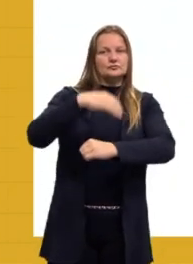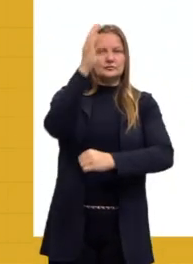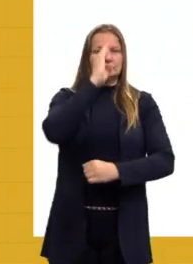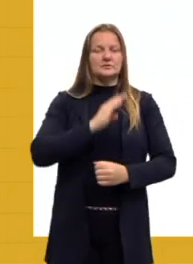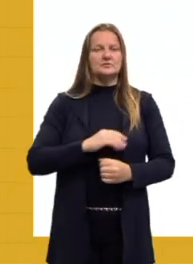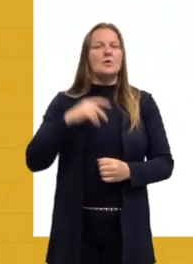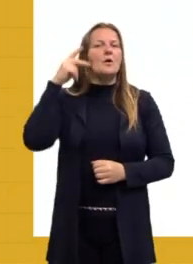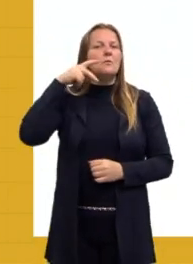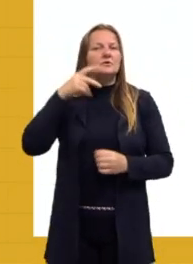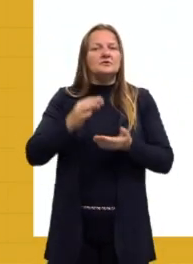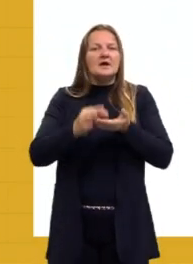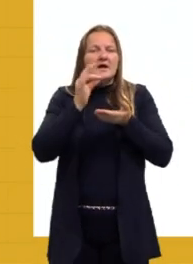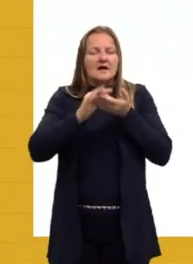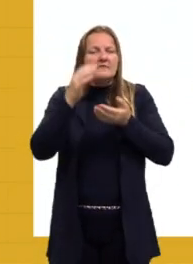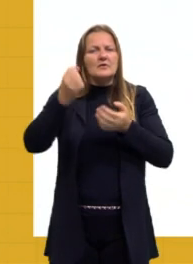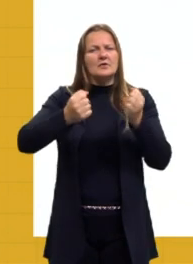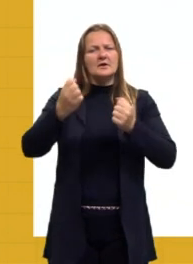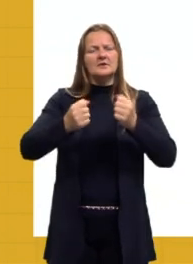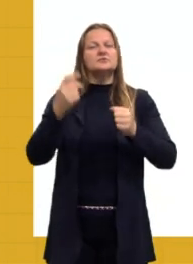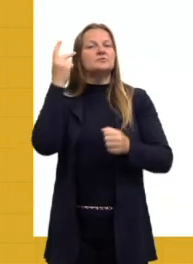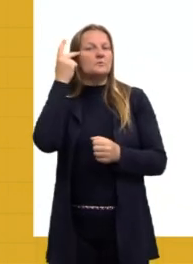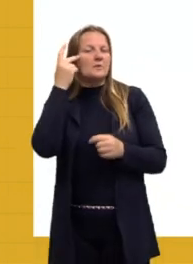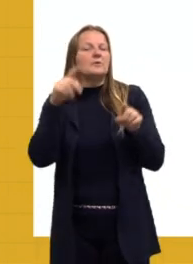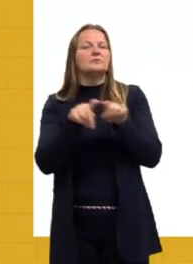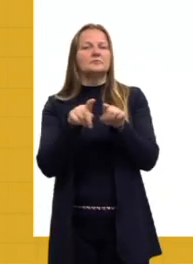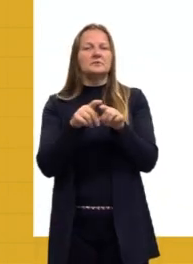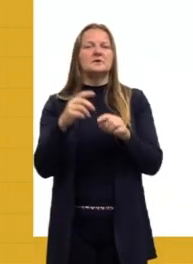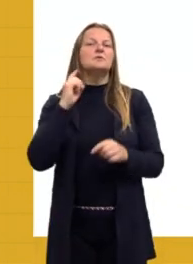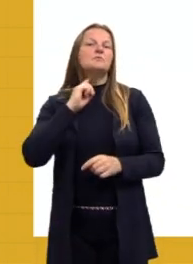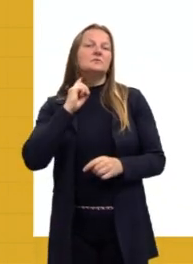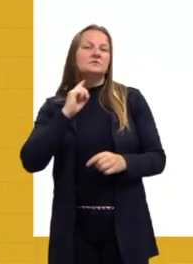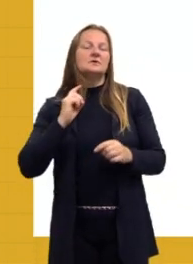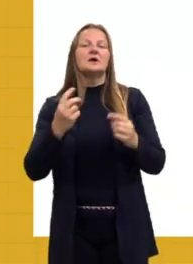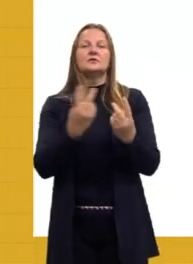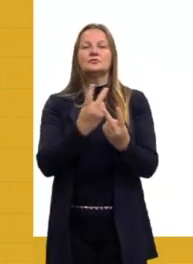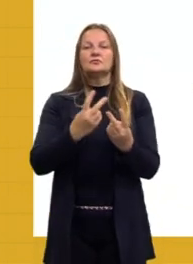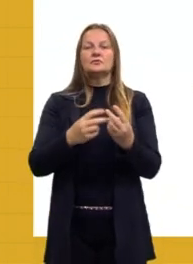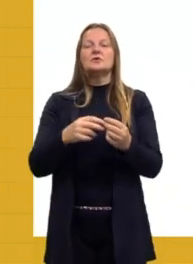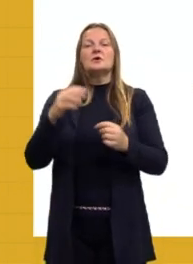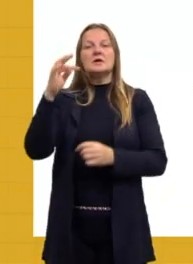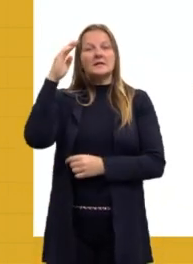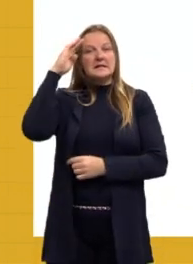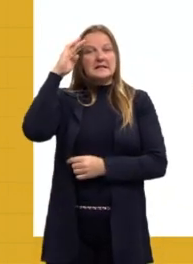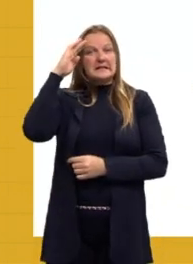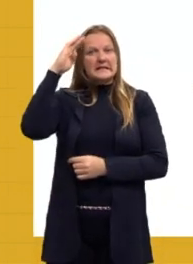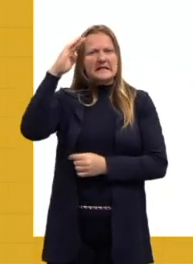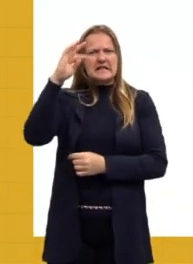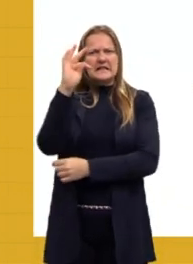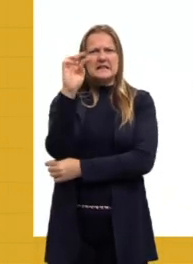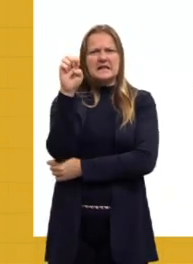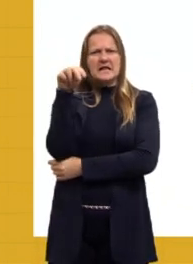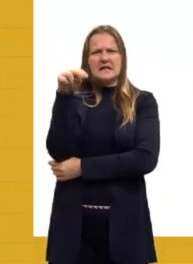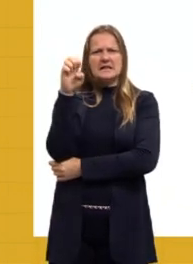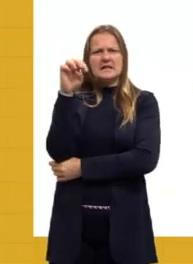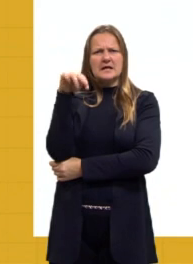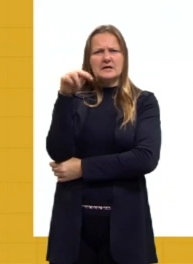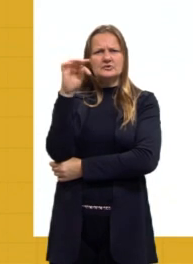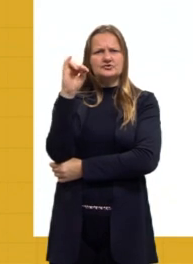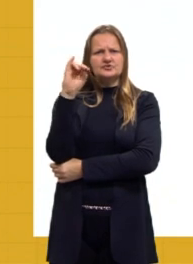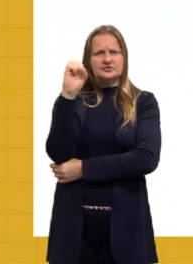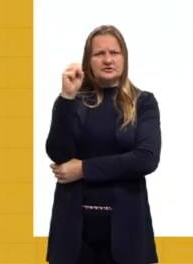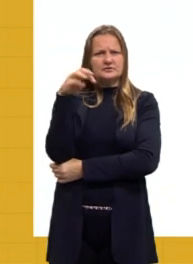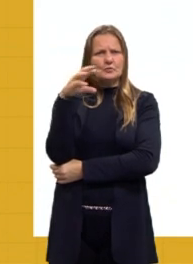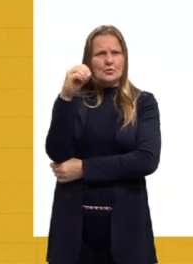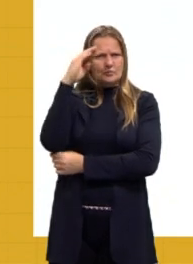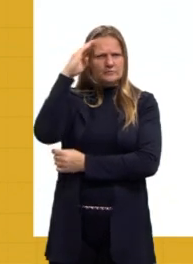a política do café com leite entre São Paulo e Minas Gerais, o tenentismo também está ali presente nesse momento, e outra